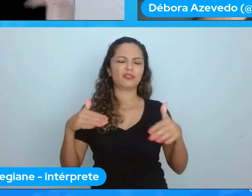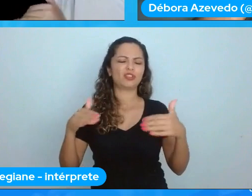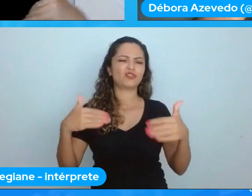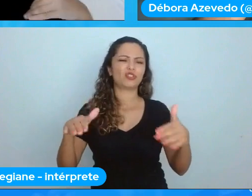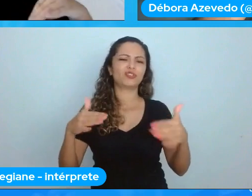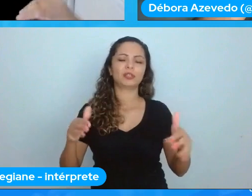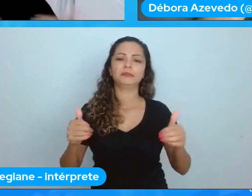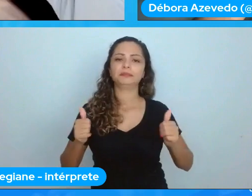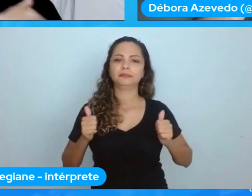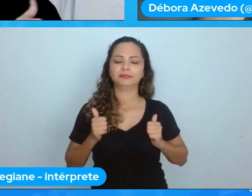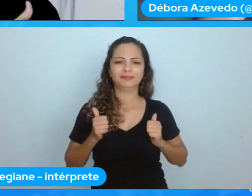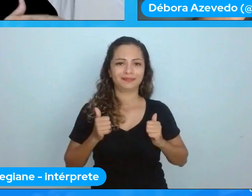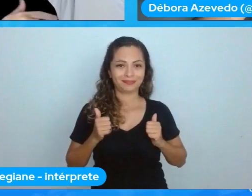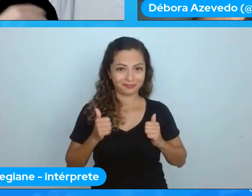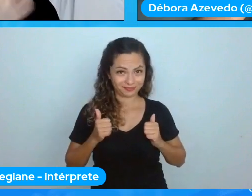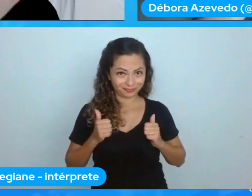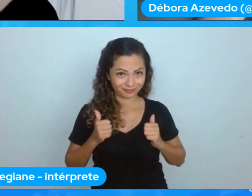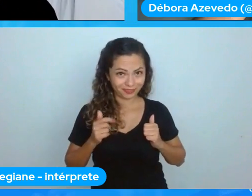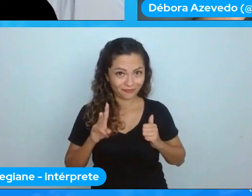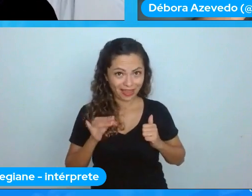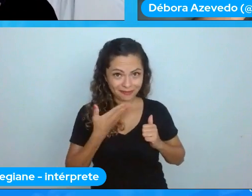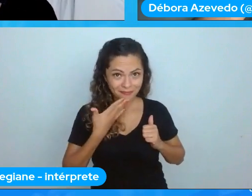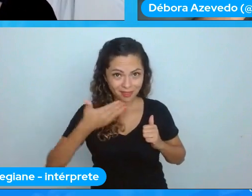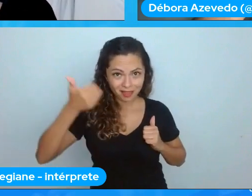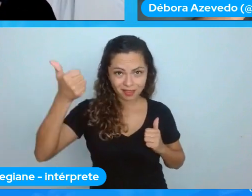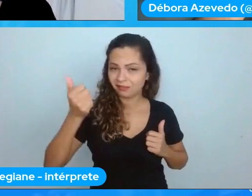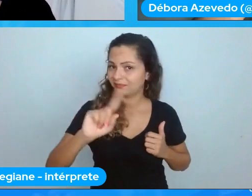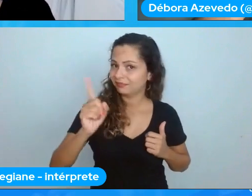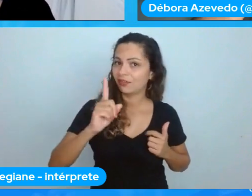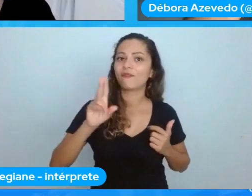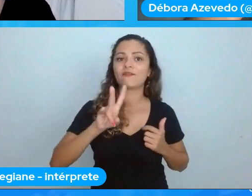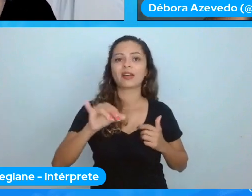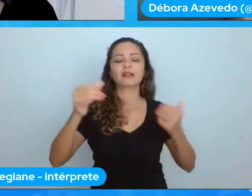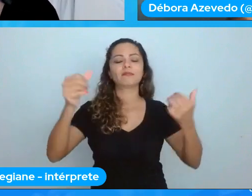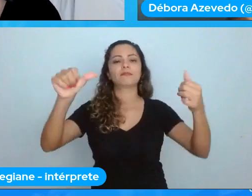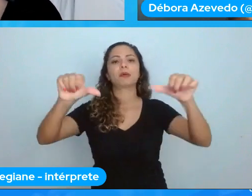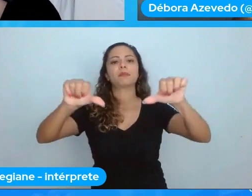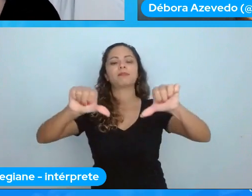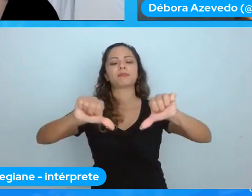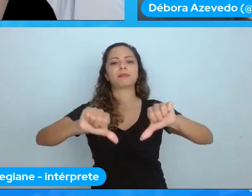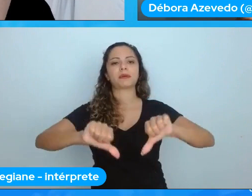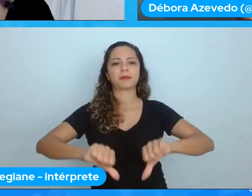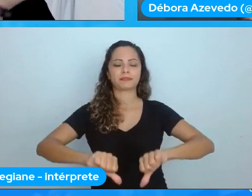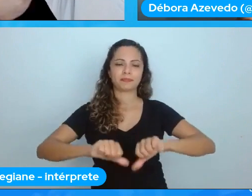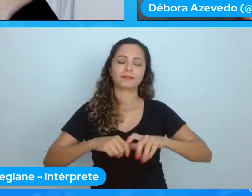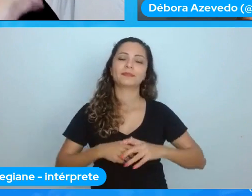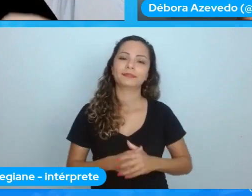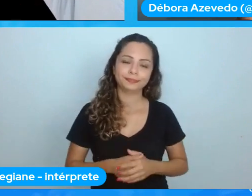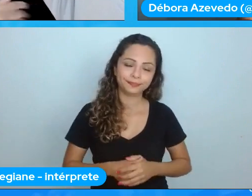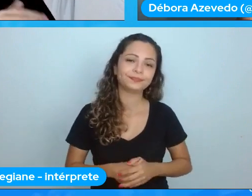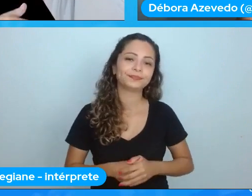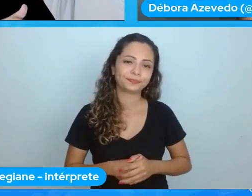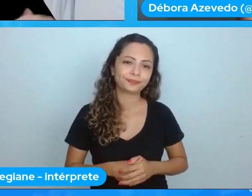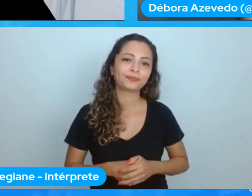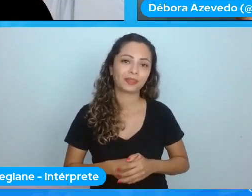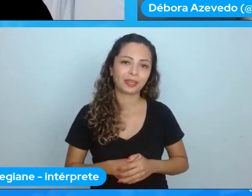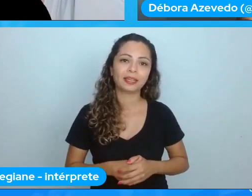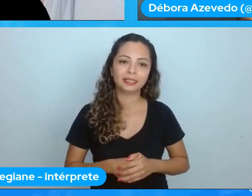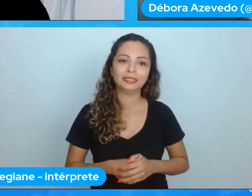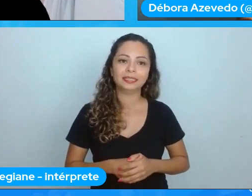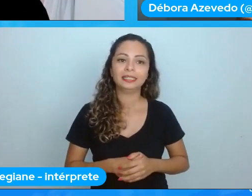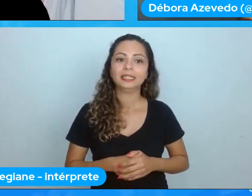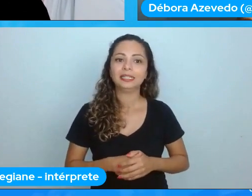coisa não acontece para melhor a coisa acontece para pior então eu acho que foi muito um processo de vou aqui ler umas pessoas